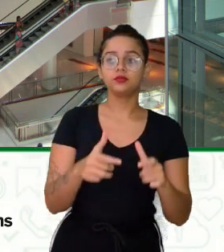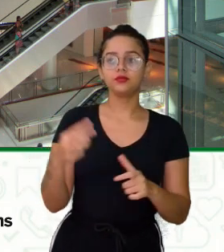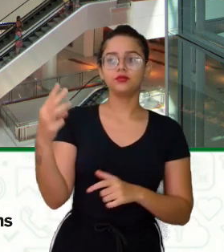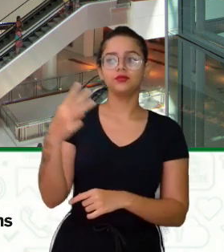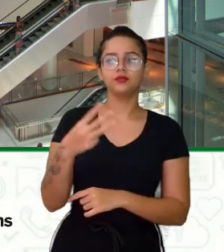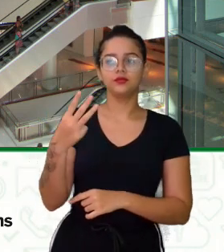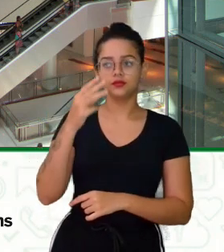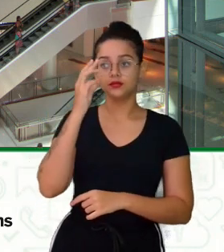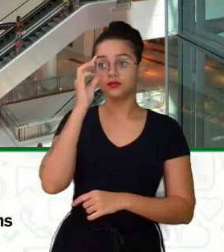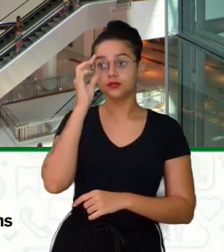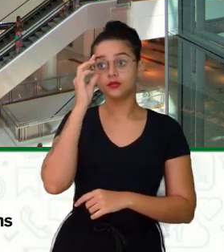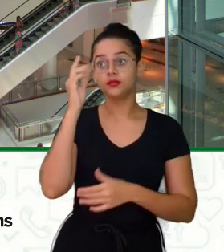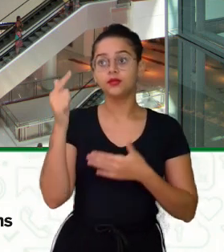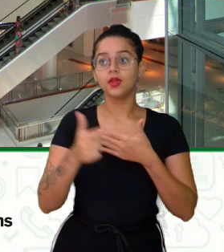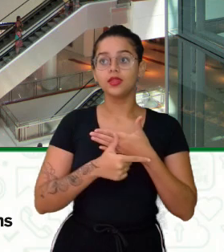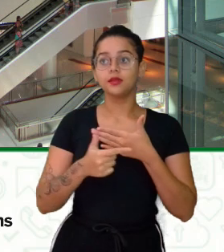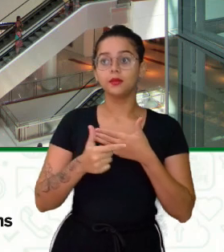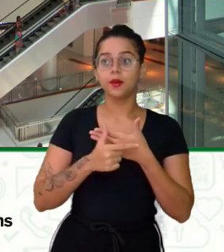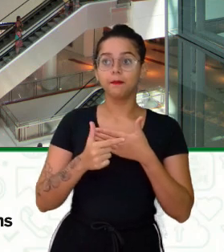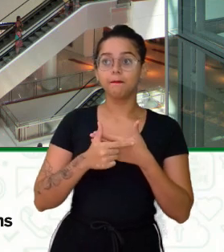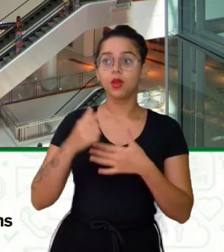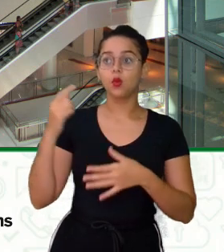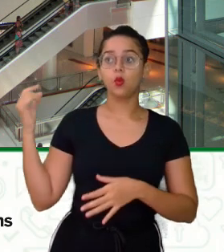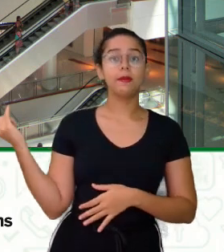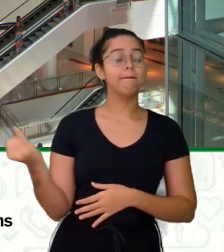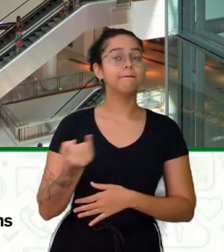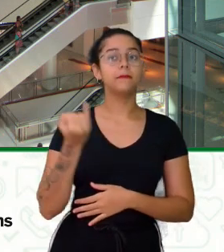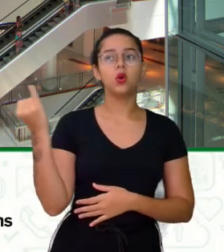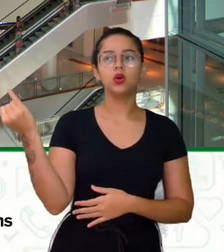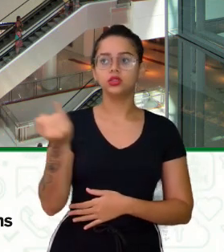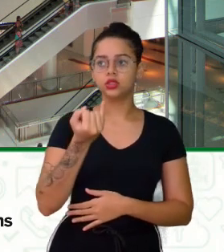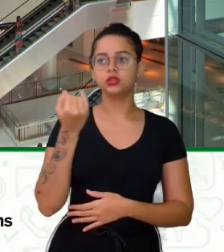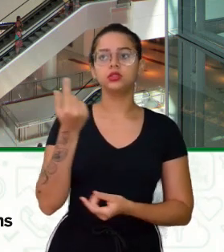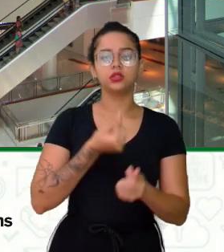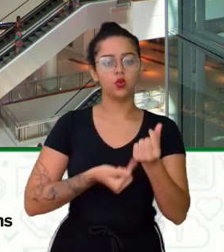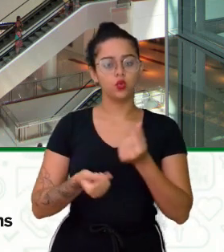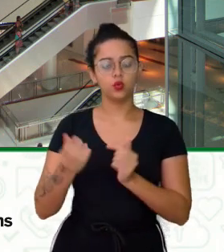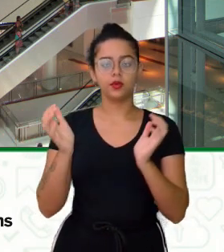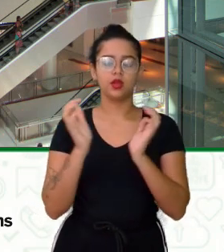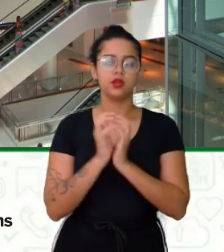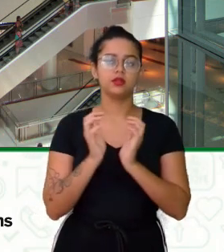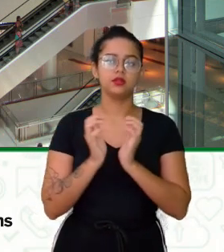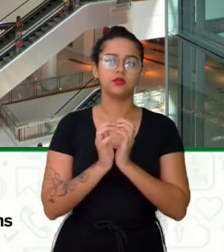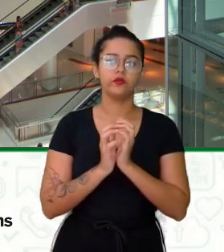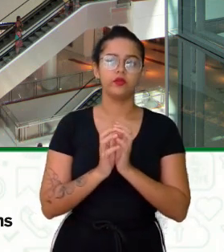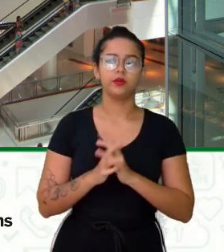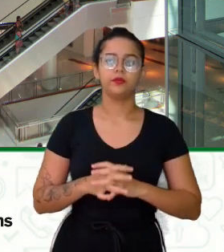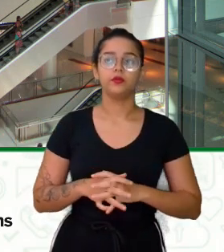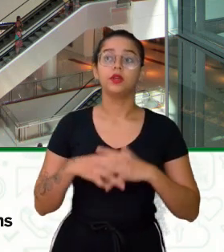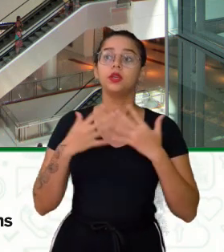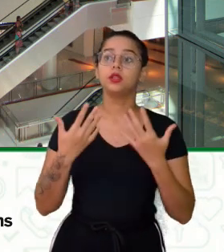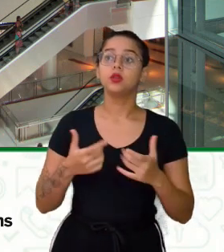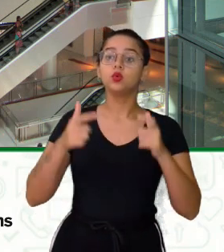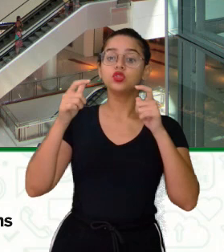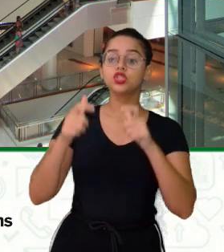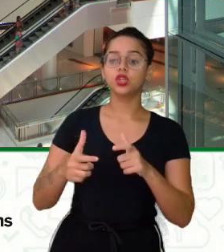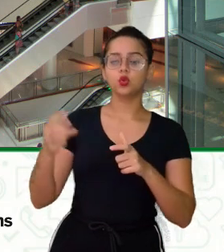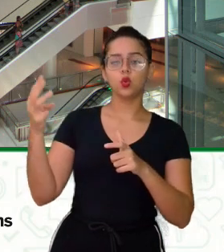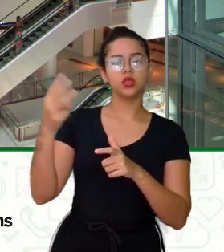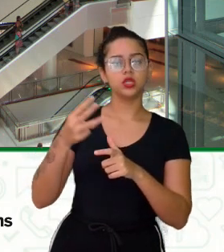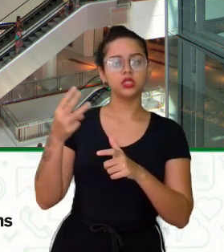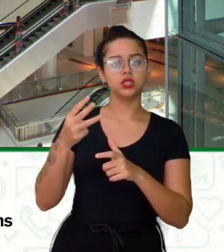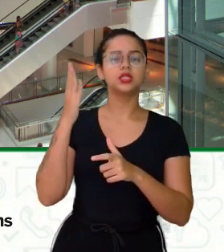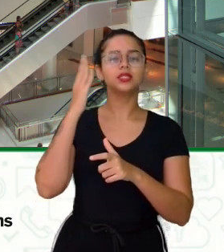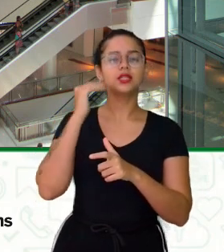Tem papel Fundamental Na economia Recifense Então Quando a gente Fala setor Tessiário Você já